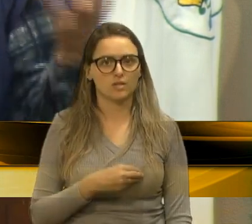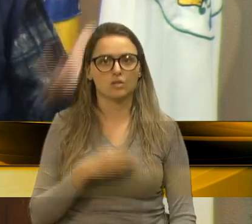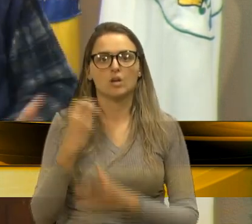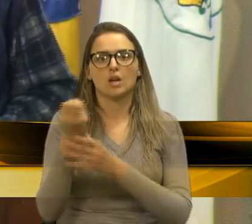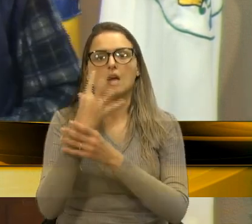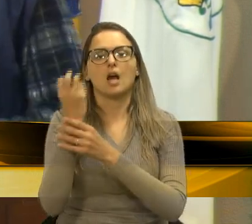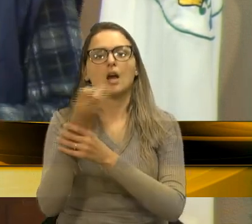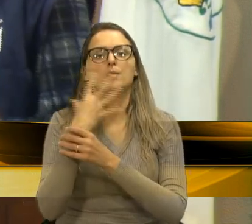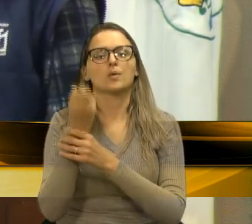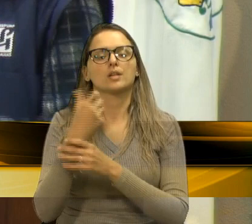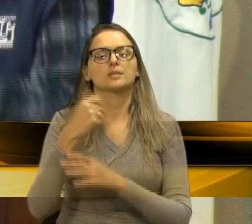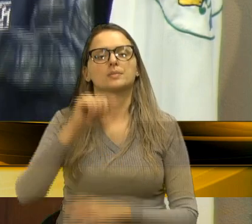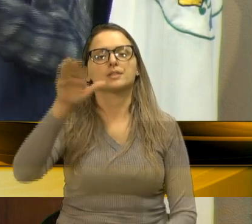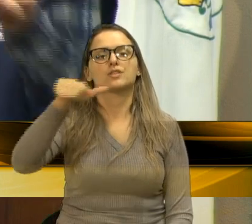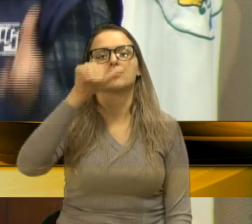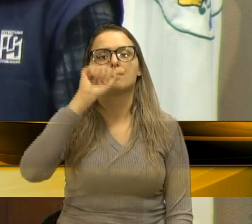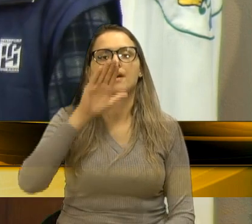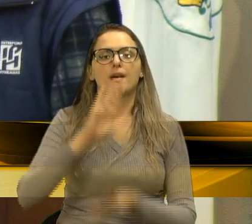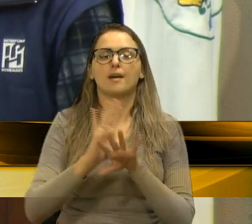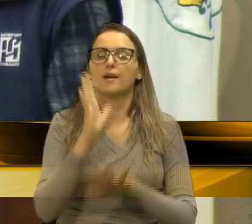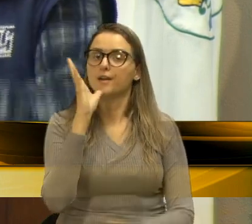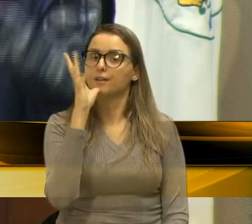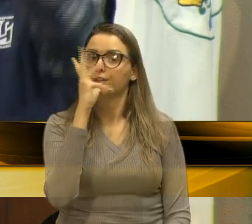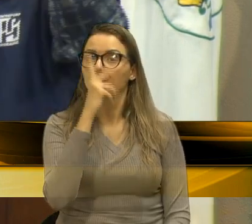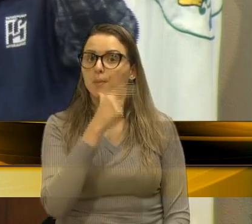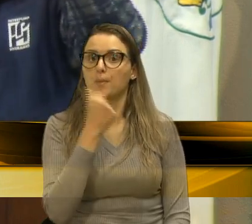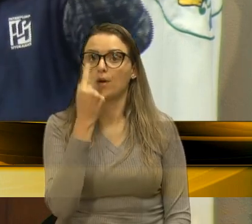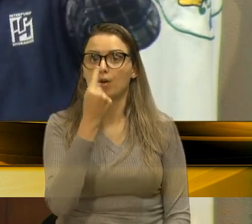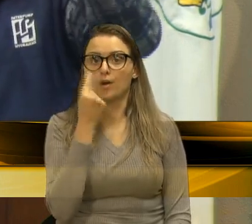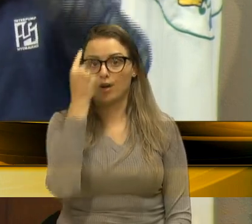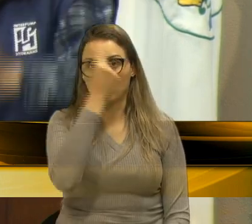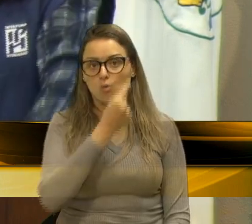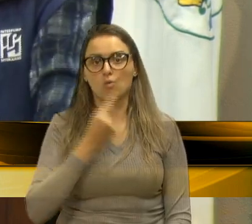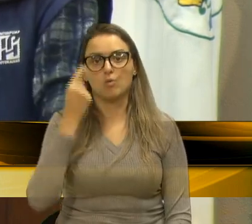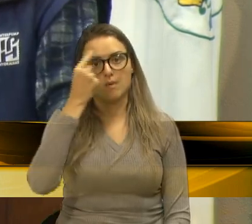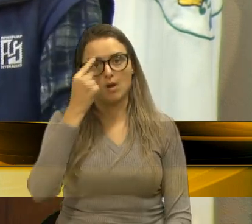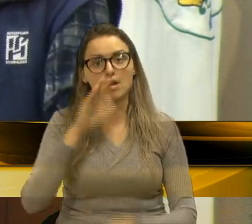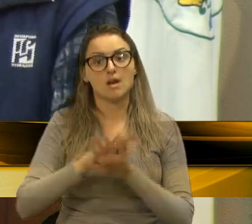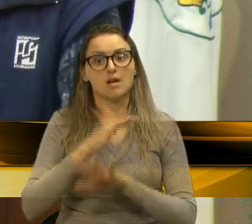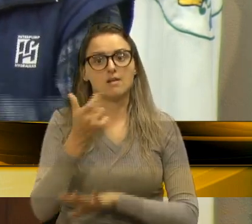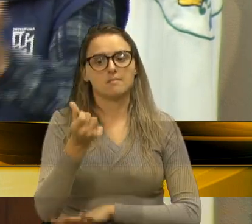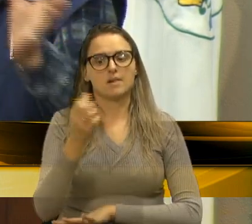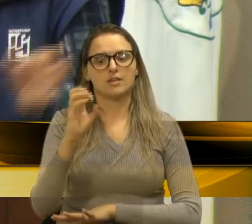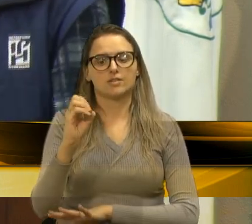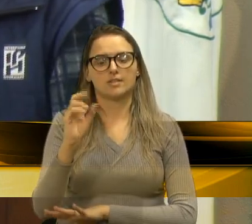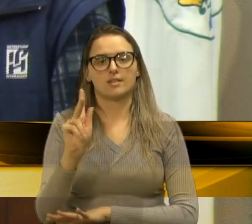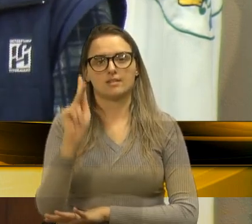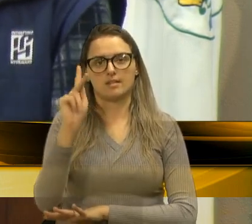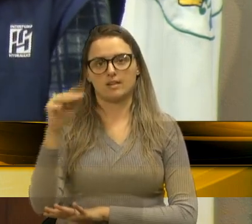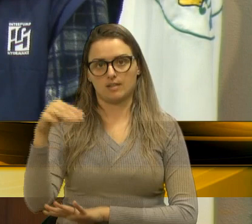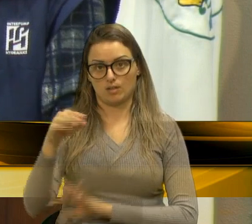precisa mais que uma hora, porque até lá é 60 quilômetros e lá vai pedrada, vai até que vai ir longe.